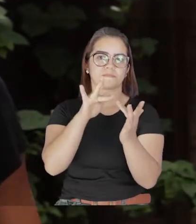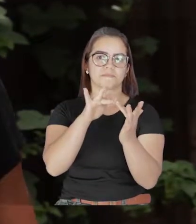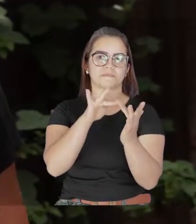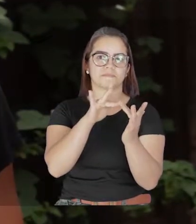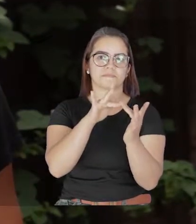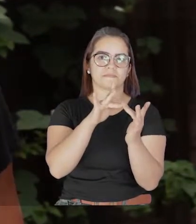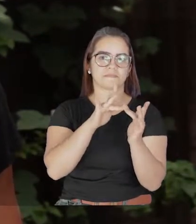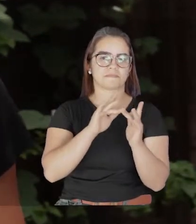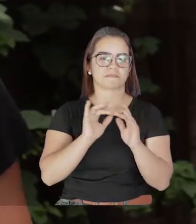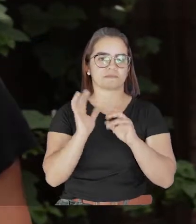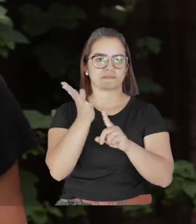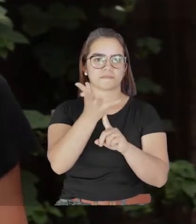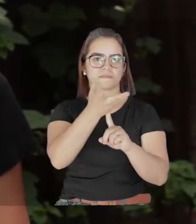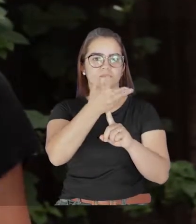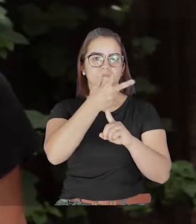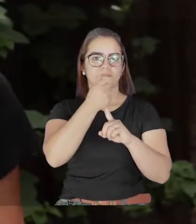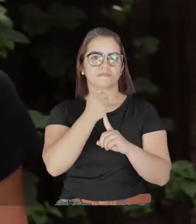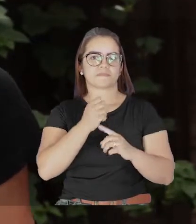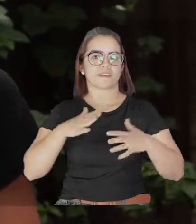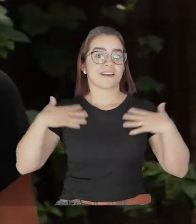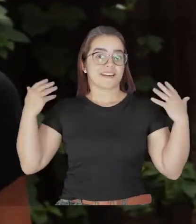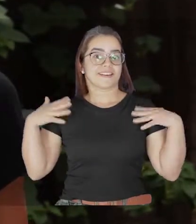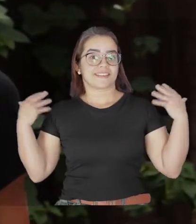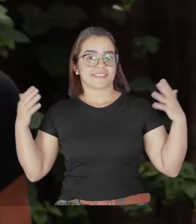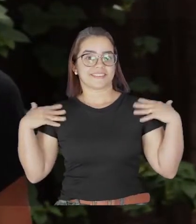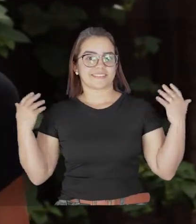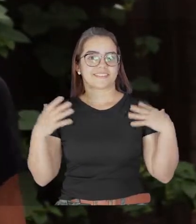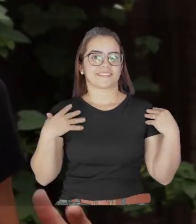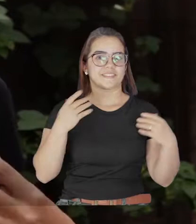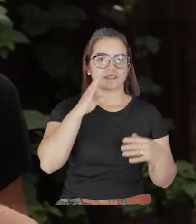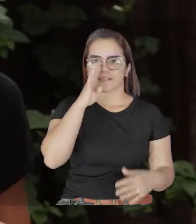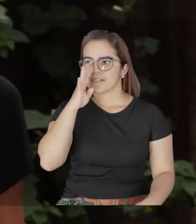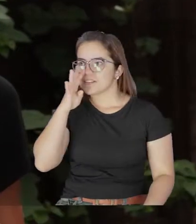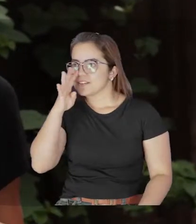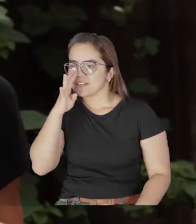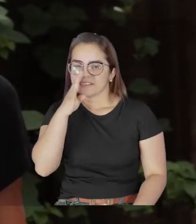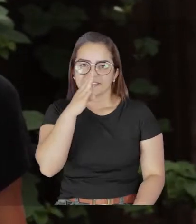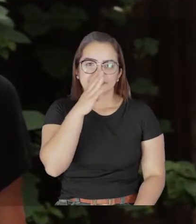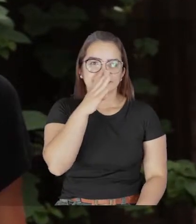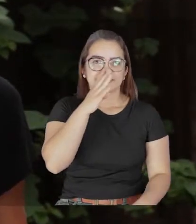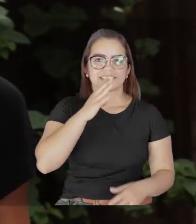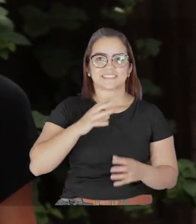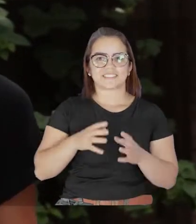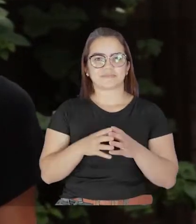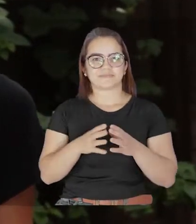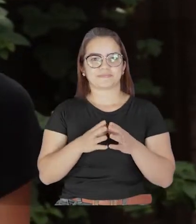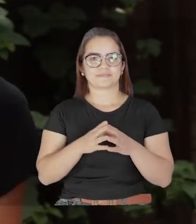entusiasta disso, eu não sou só uma pessoa que está olhando. Eu também faço parte do grupo.